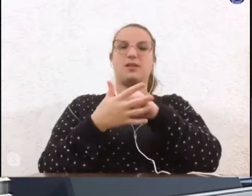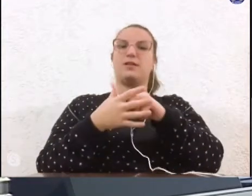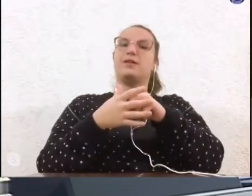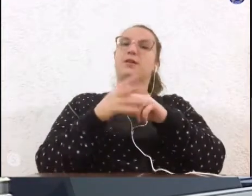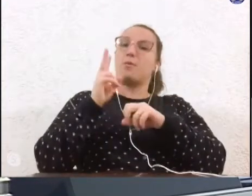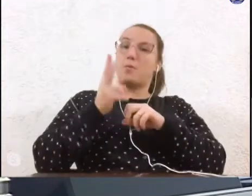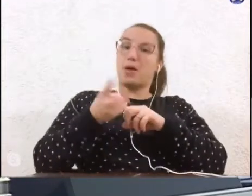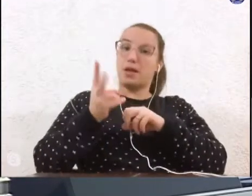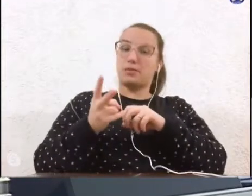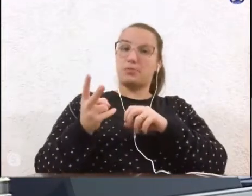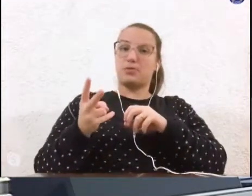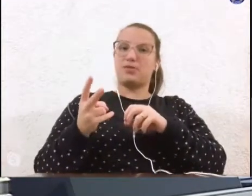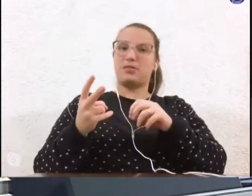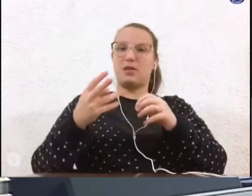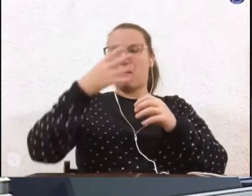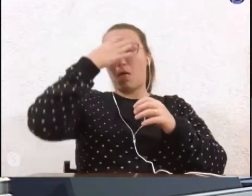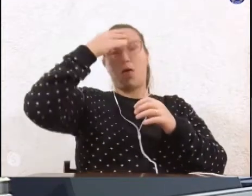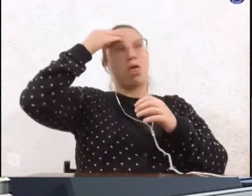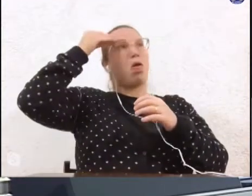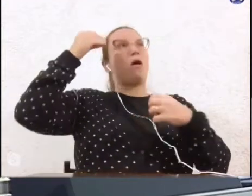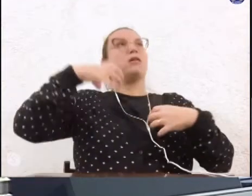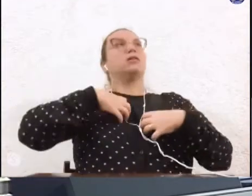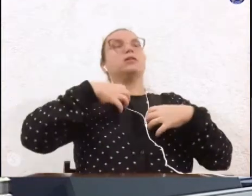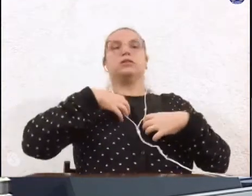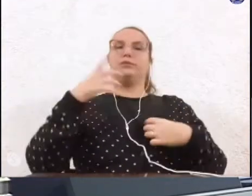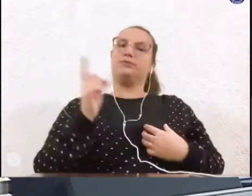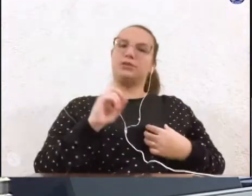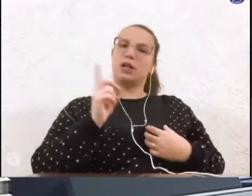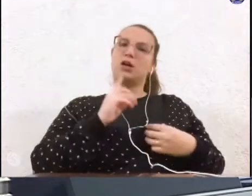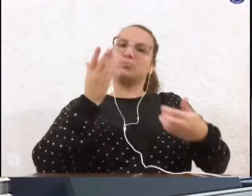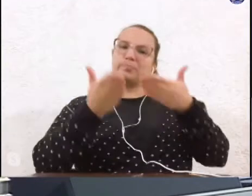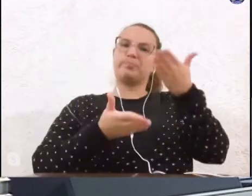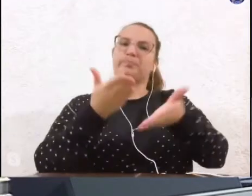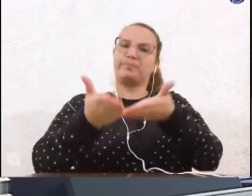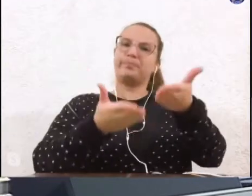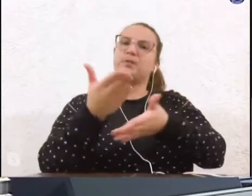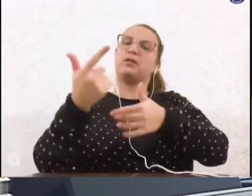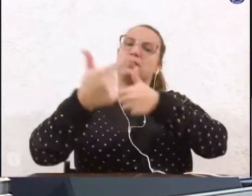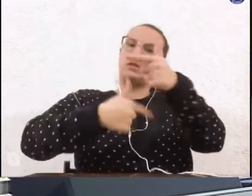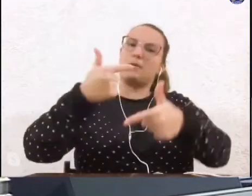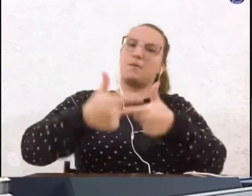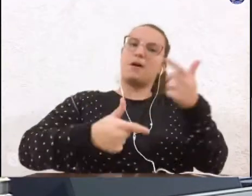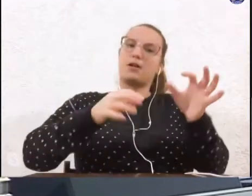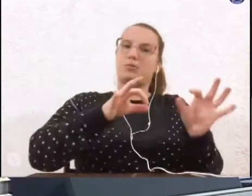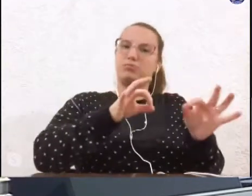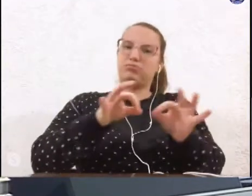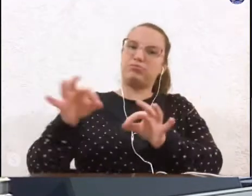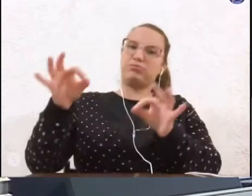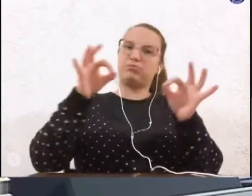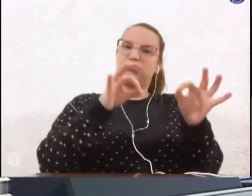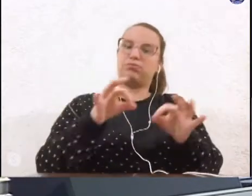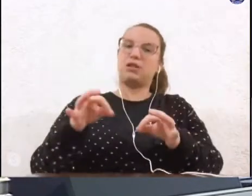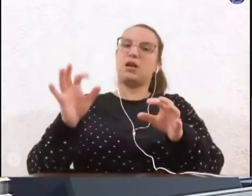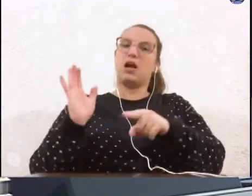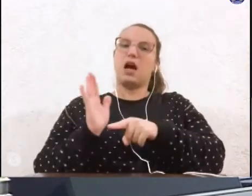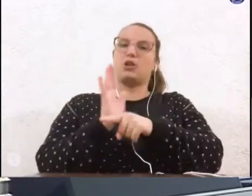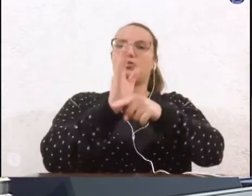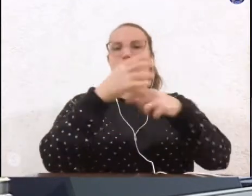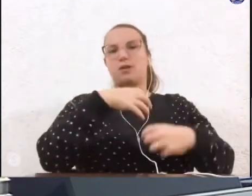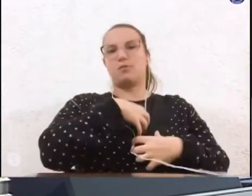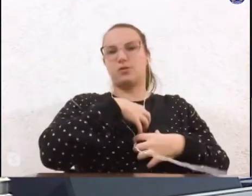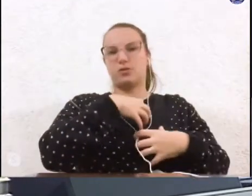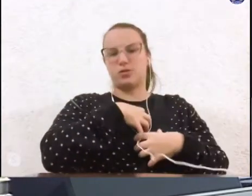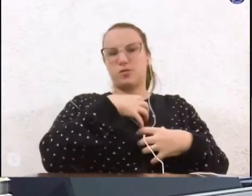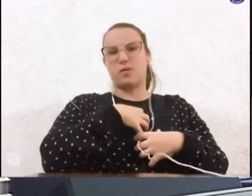não se sintam esquecidos e recebam um serviço de rotina para ajudá-los emocionalmente durante